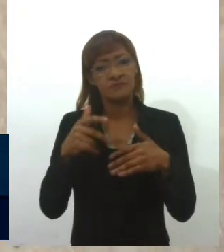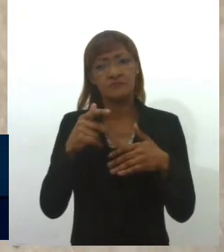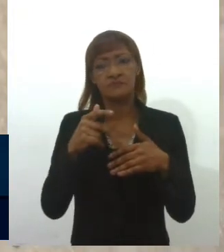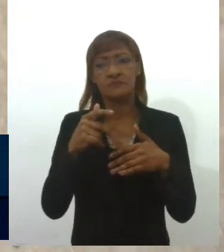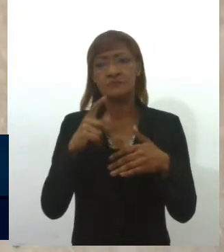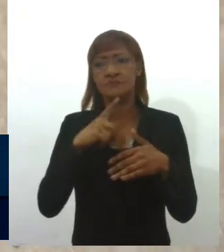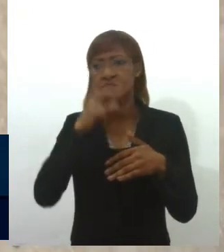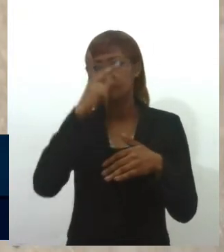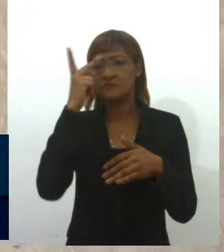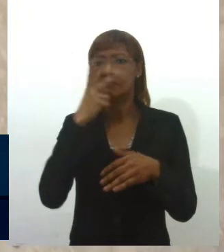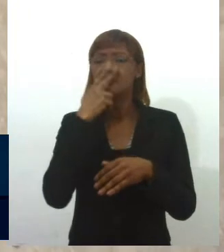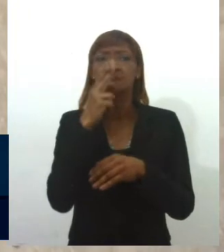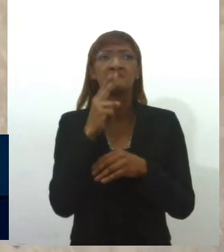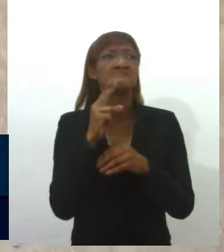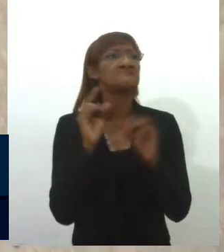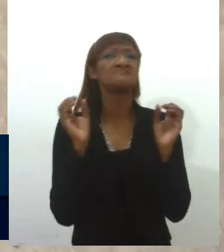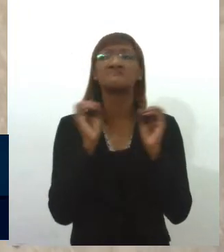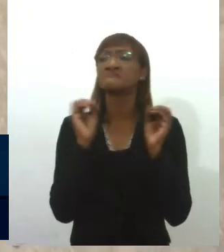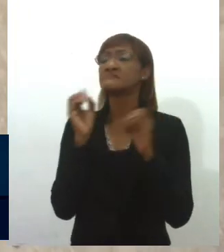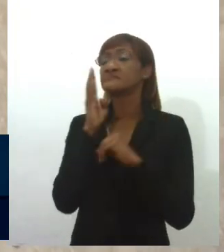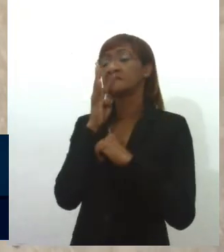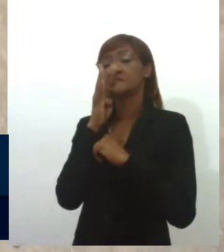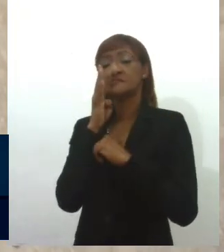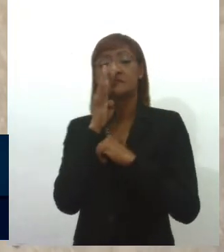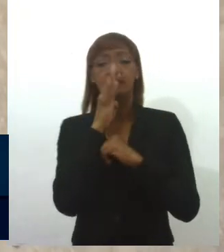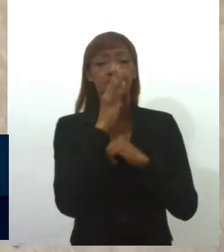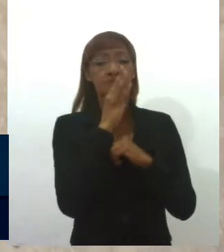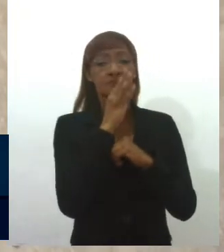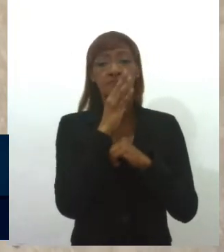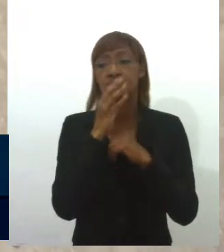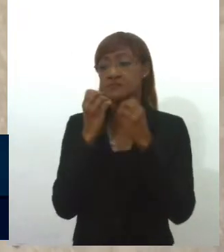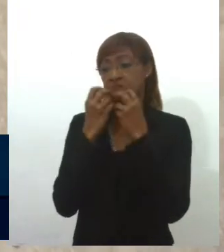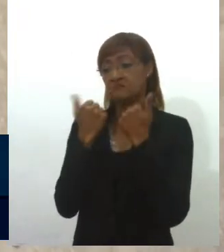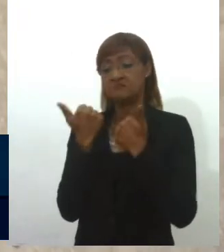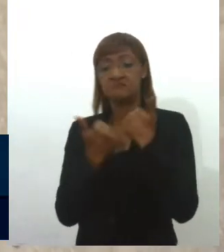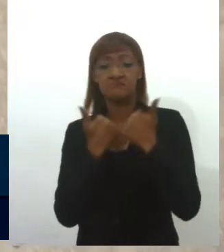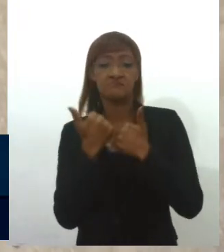que não está acontecendo nada, que está tudo bem para essas pessoas, está tudo normal.